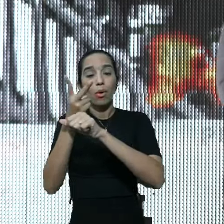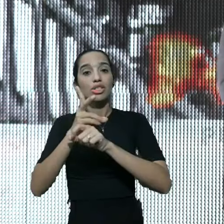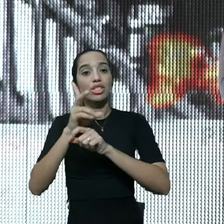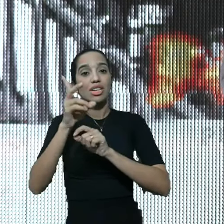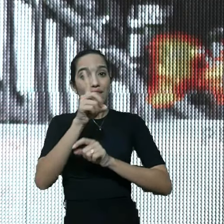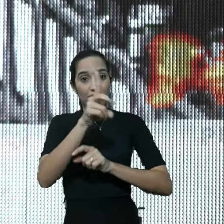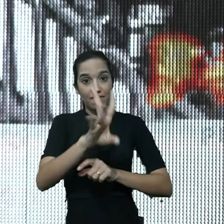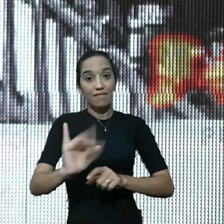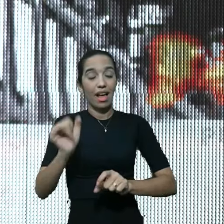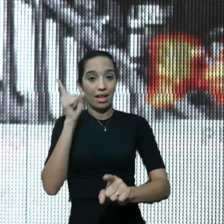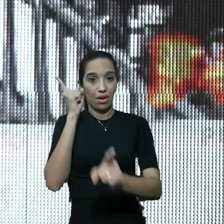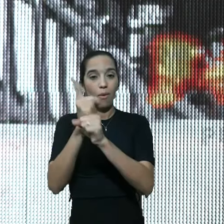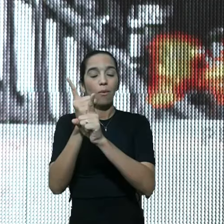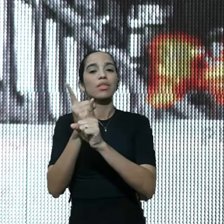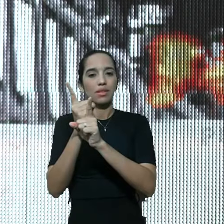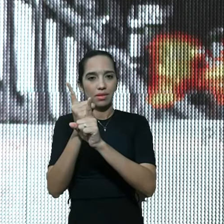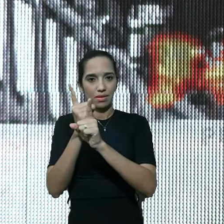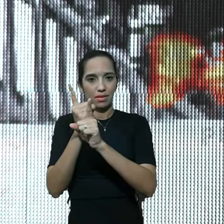encontra